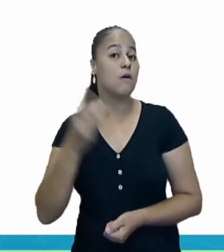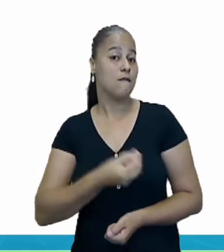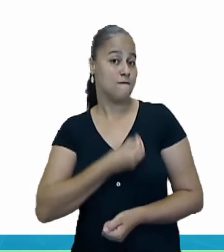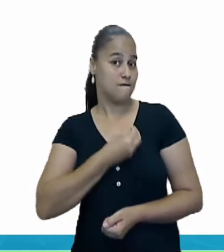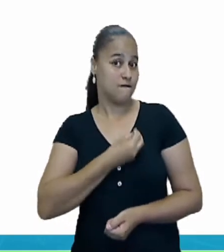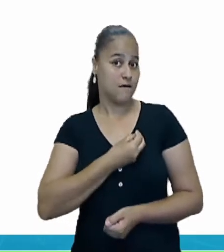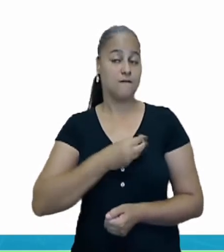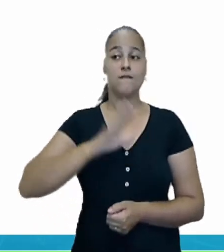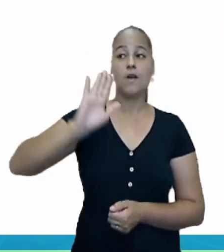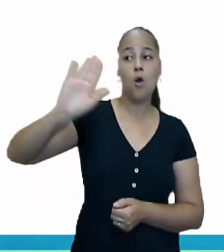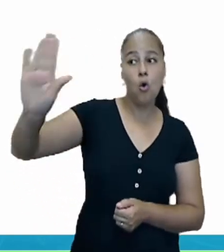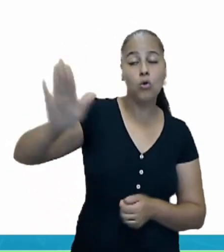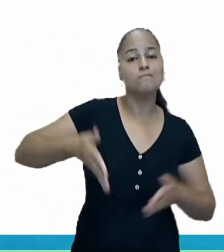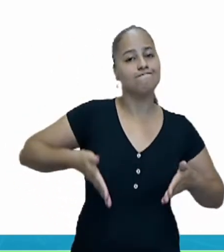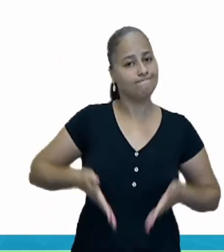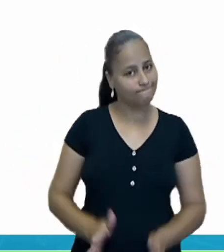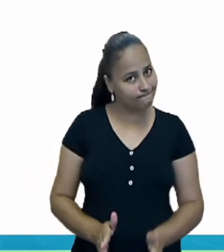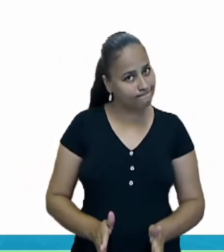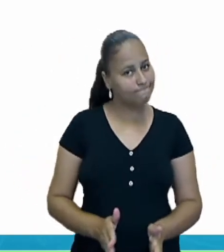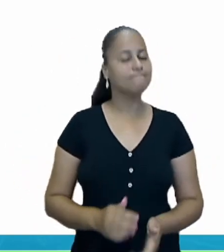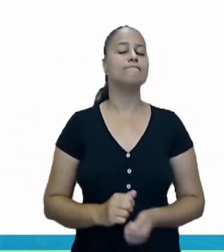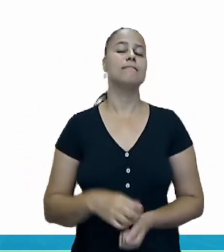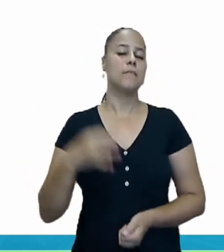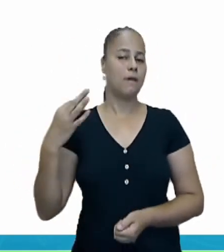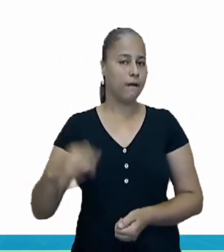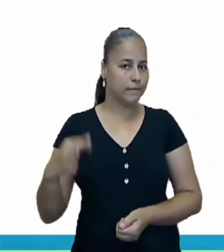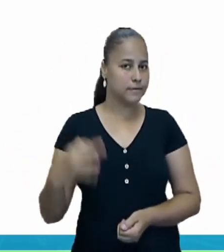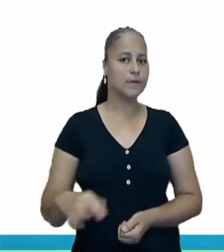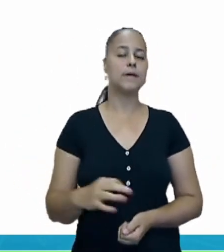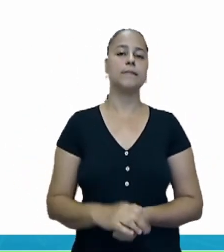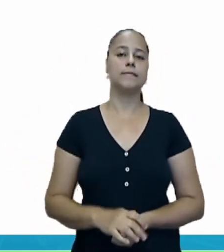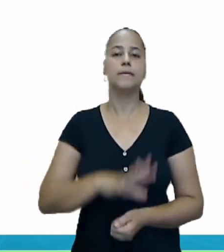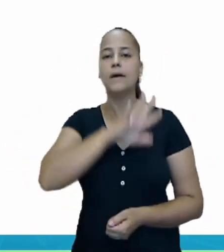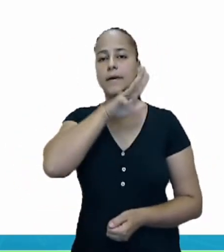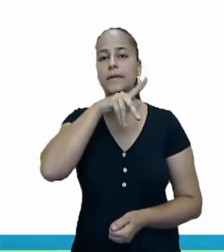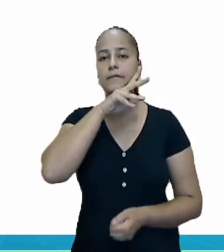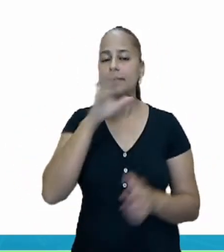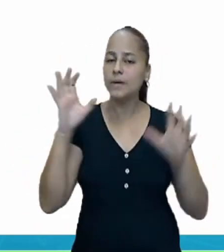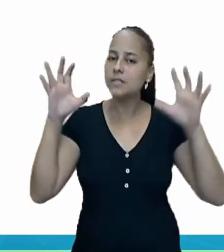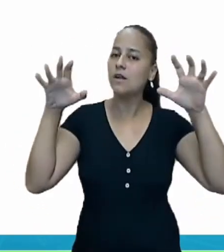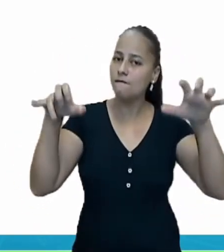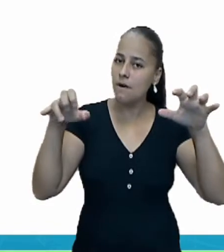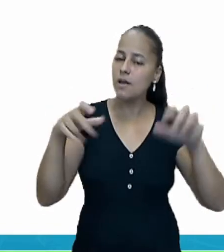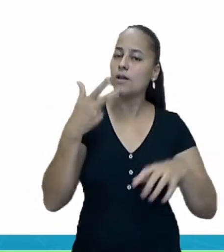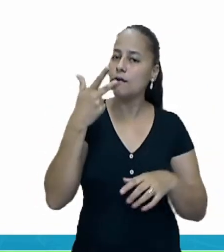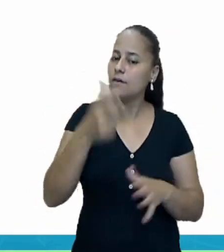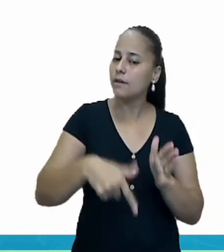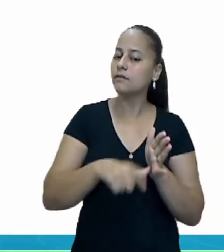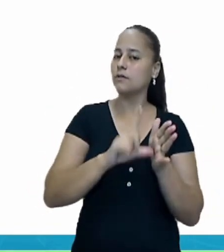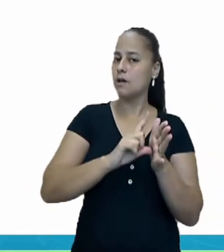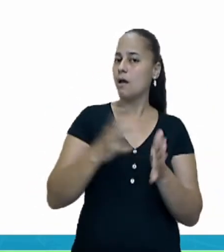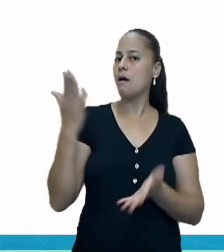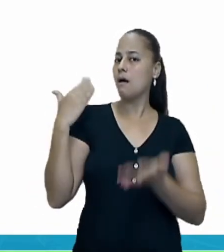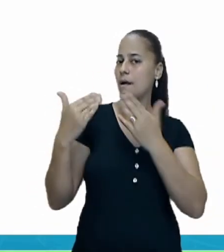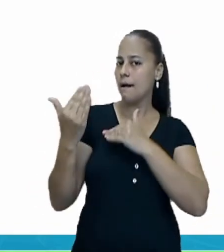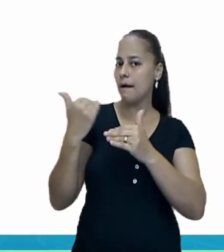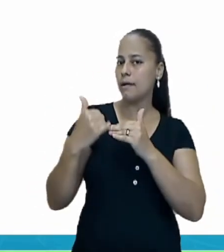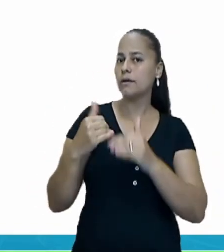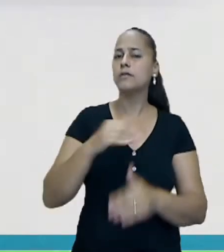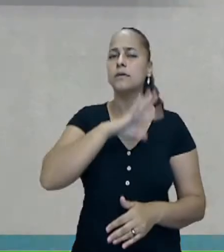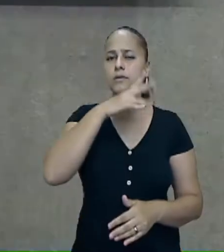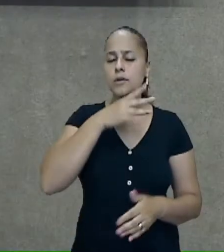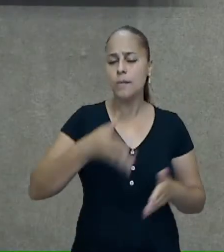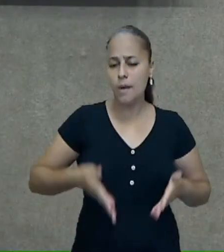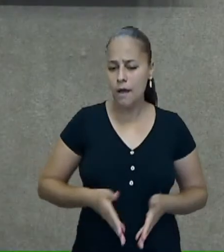vivem no lugar onde nasceram, que foi como eu expliquei para vocês. Eles vivem no